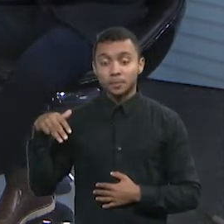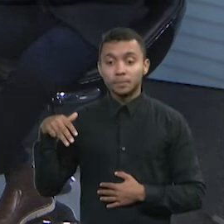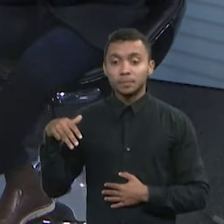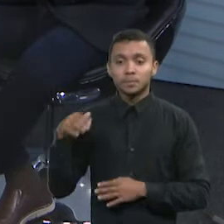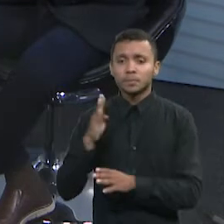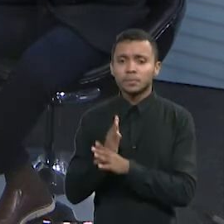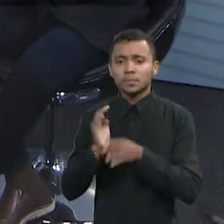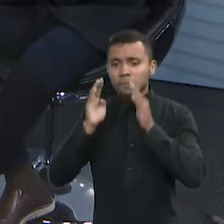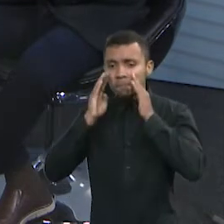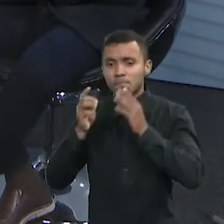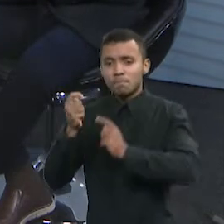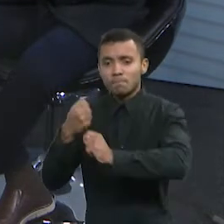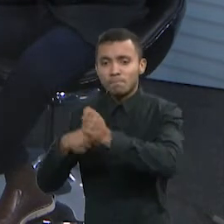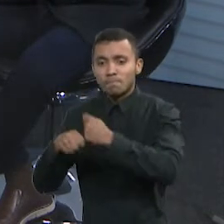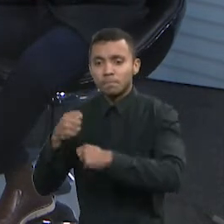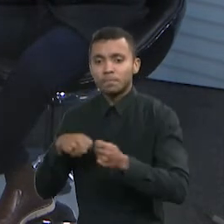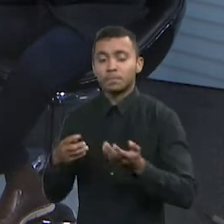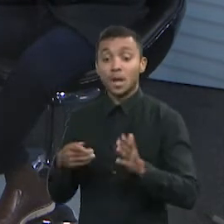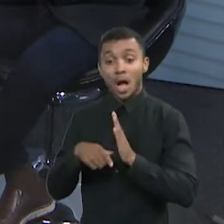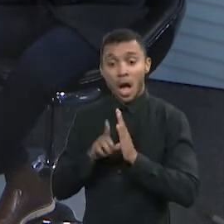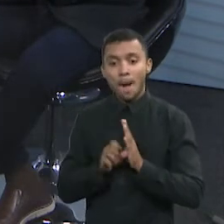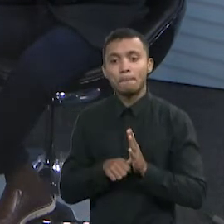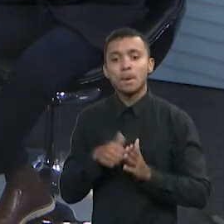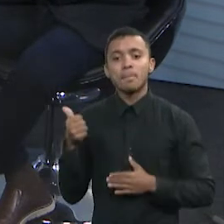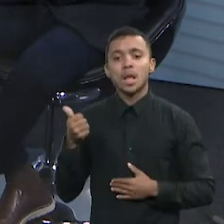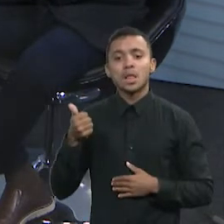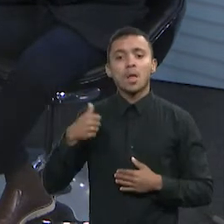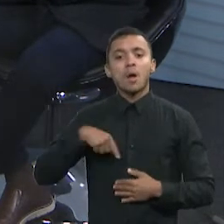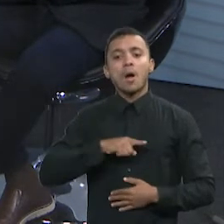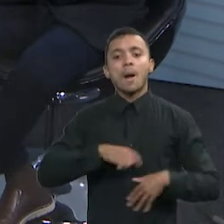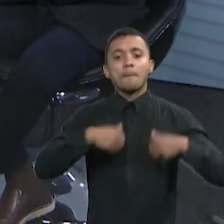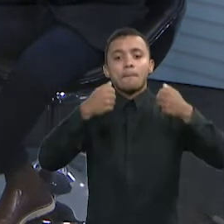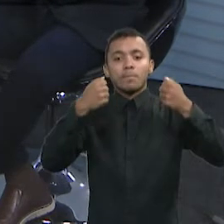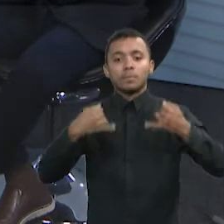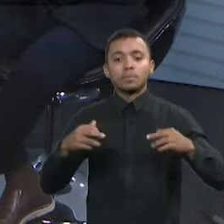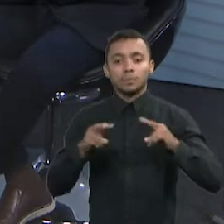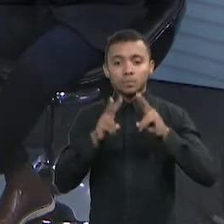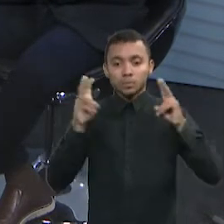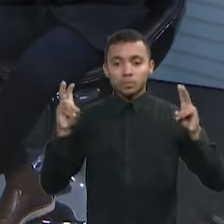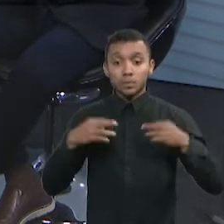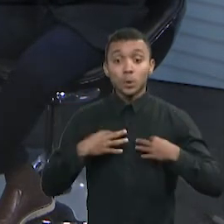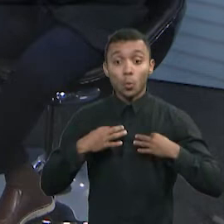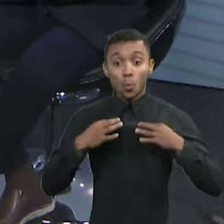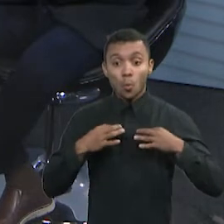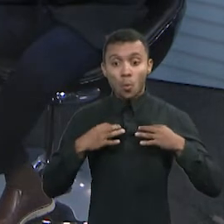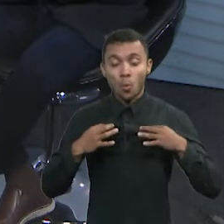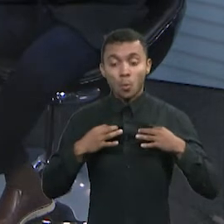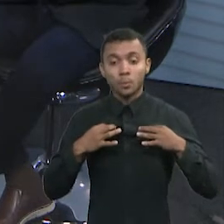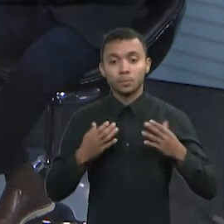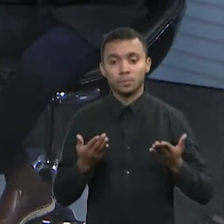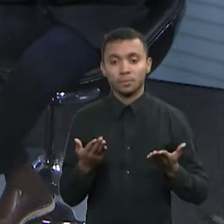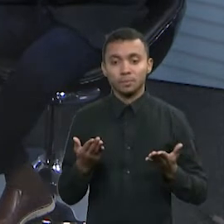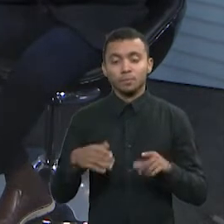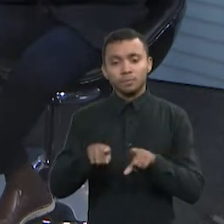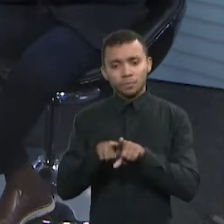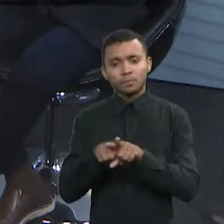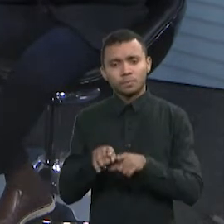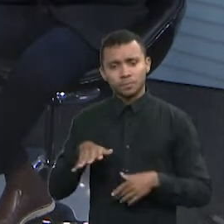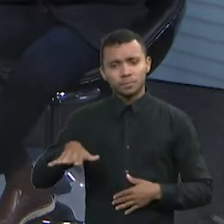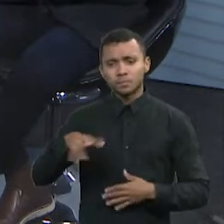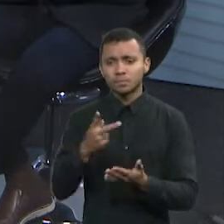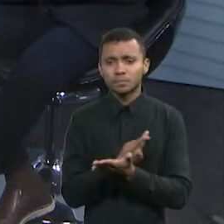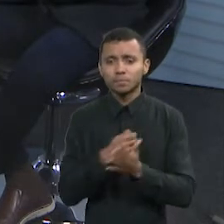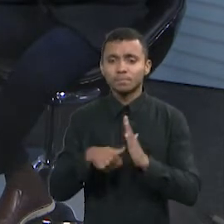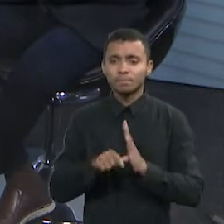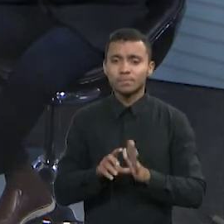economia. Na sua primeira edição, nós vamos tratar da cadeia, texto e de confecções. Foi uma área também que sofreu demais, Renato.